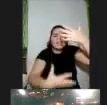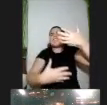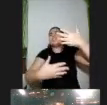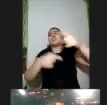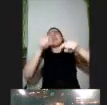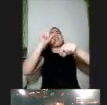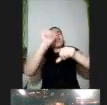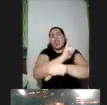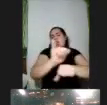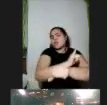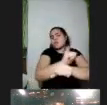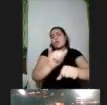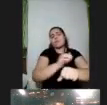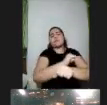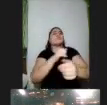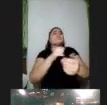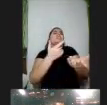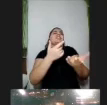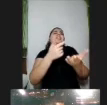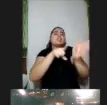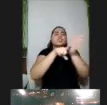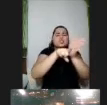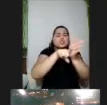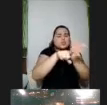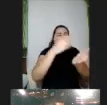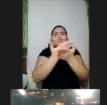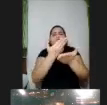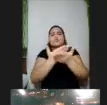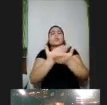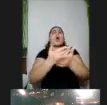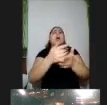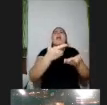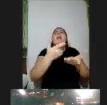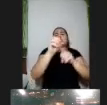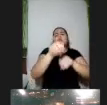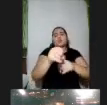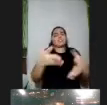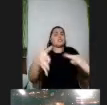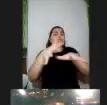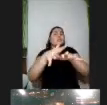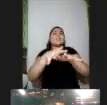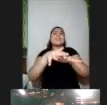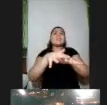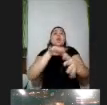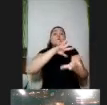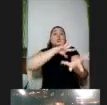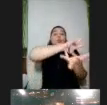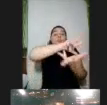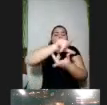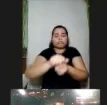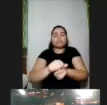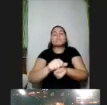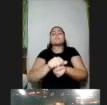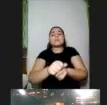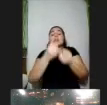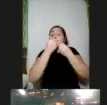práticas inclusivas em educação inclusiva mundo afora então realmente vale muito a pena lá dar